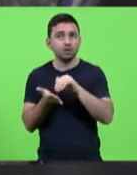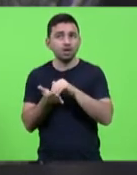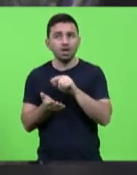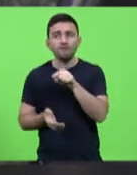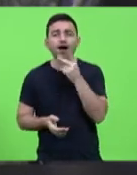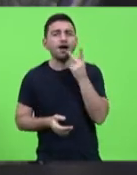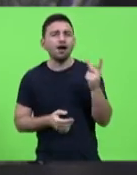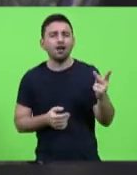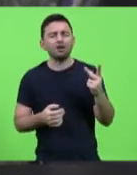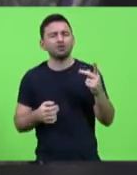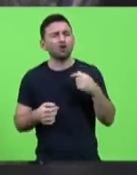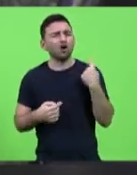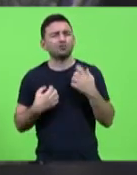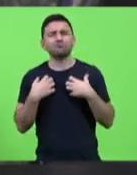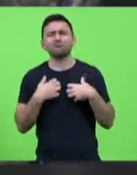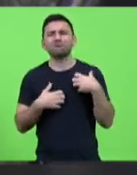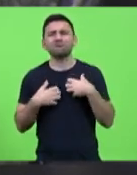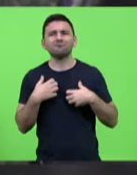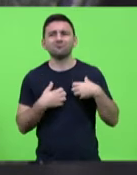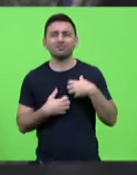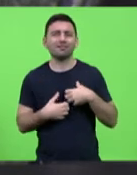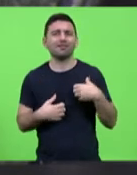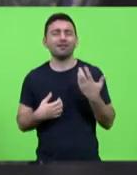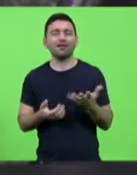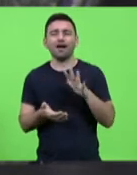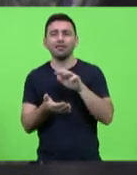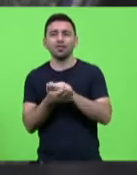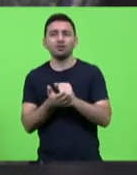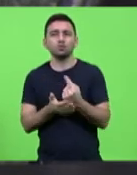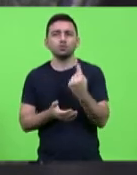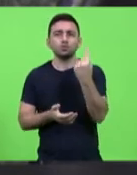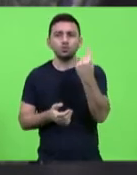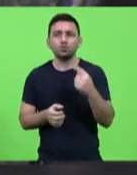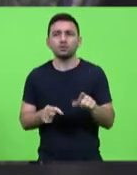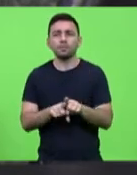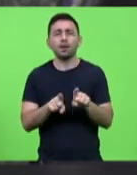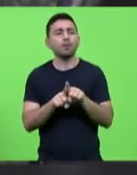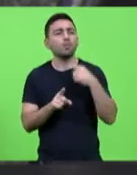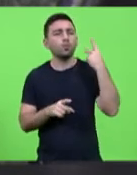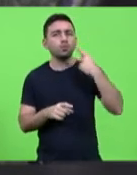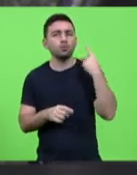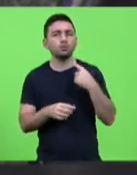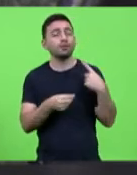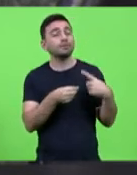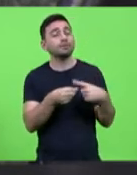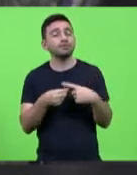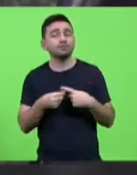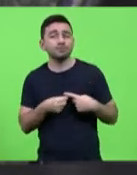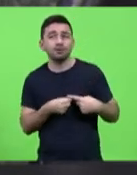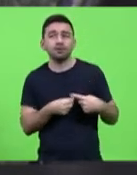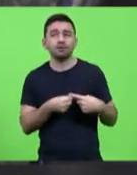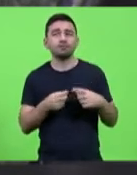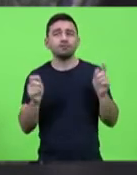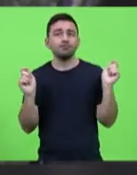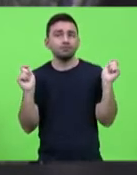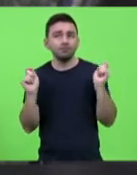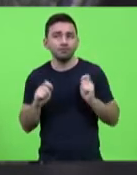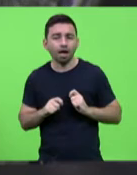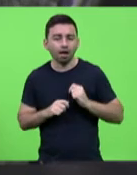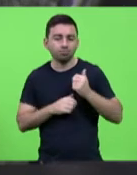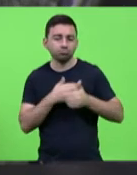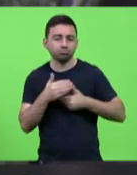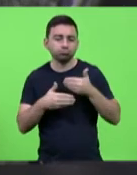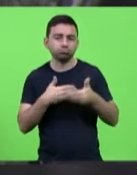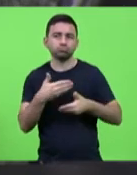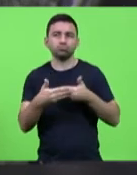é essa, a questão do cadastro único, quais são as políticas que o município pode efetivamente encaminhar. Então,